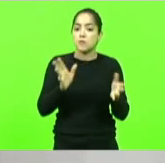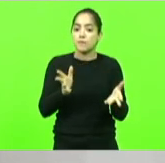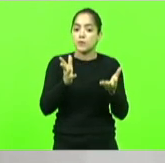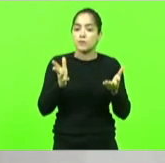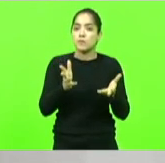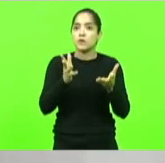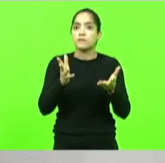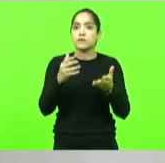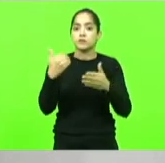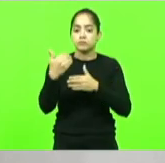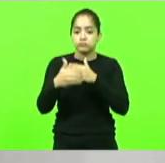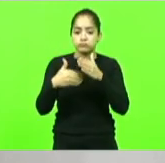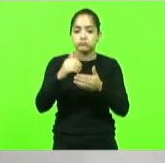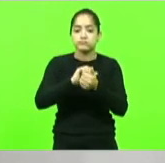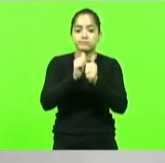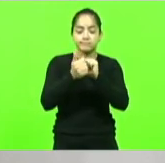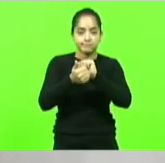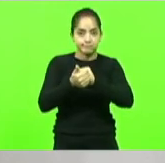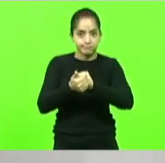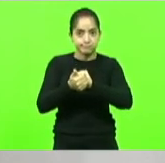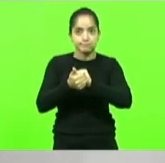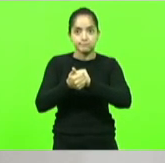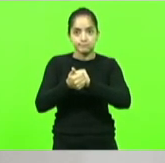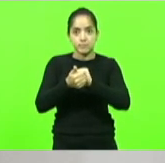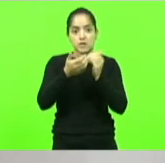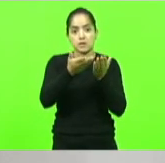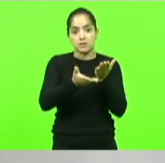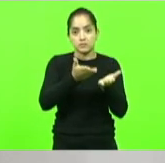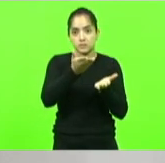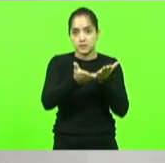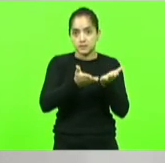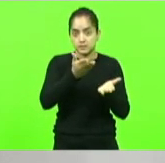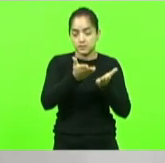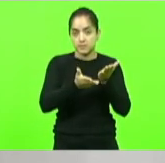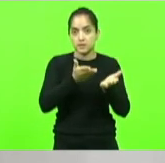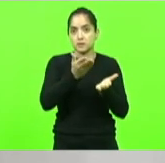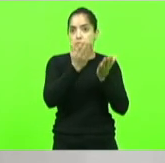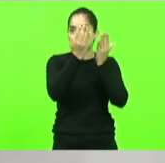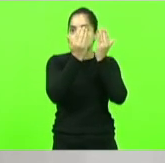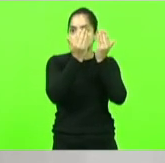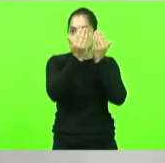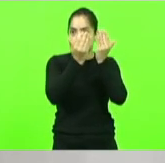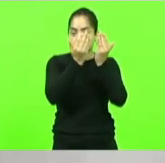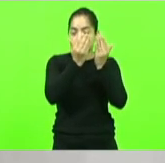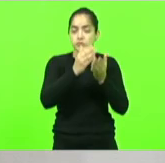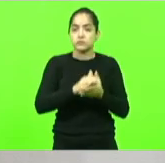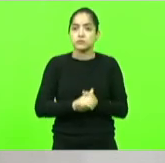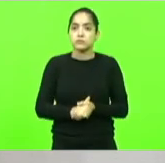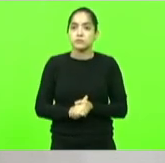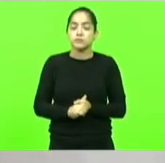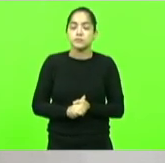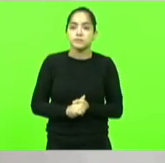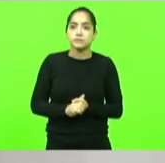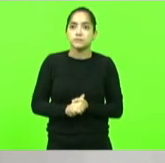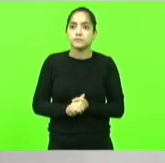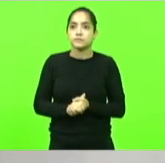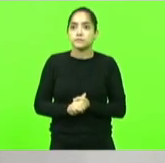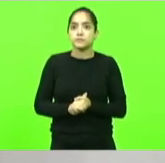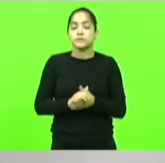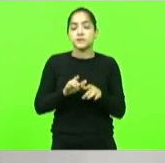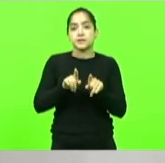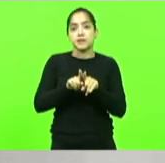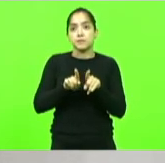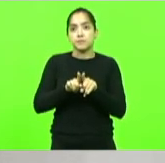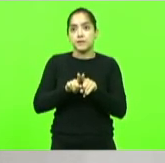intenso processo de adaptação da prestação de serviços psicológicos aos usuários bem como